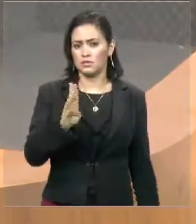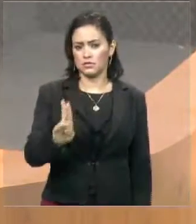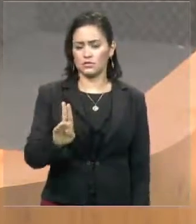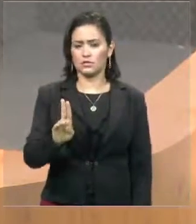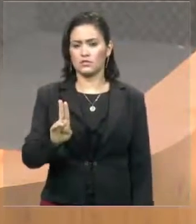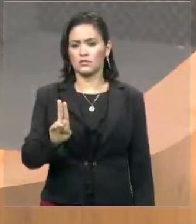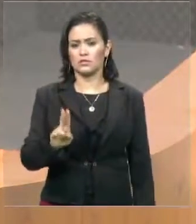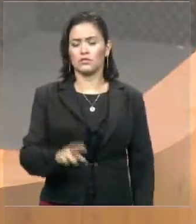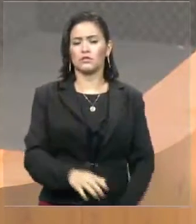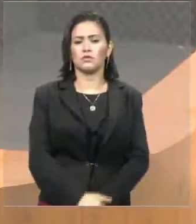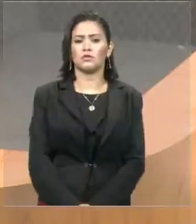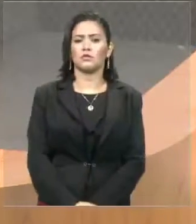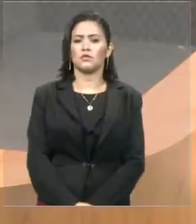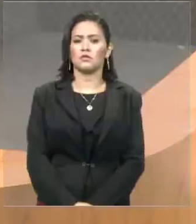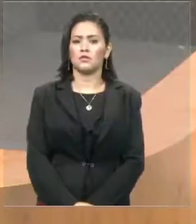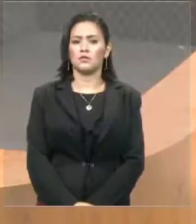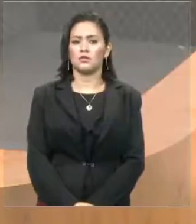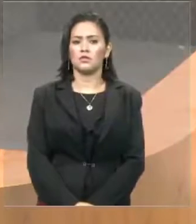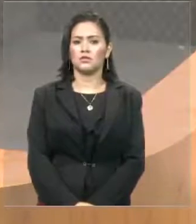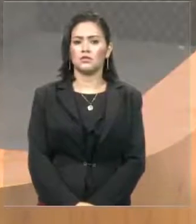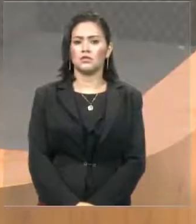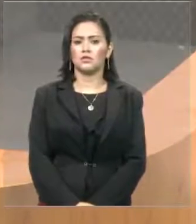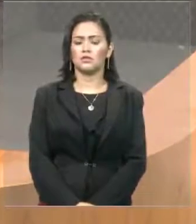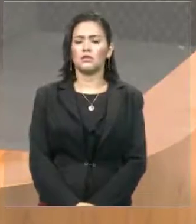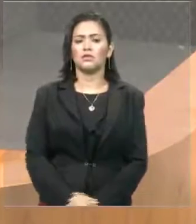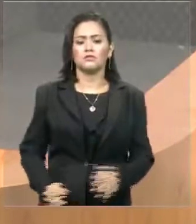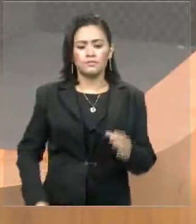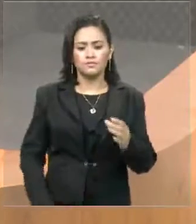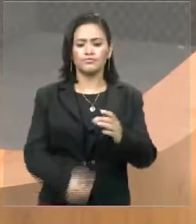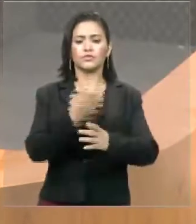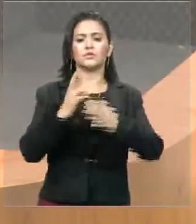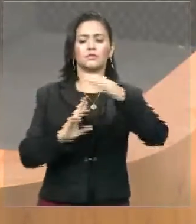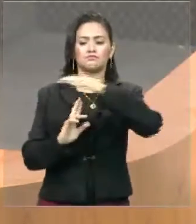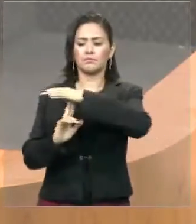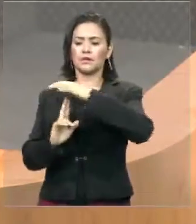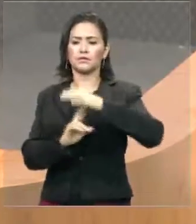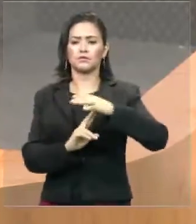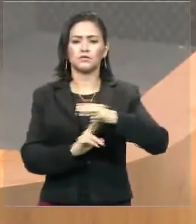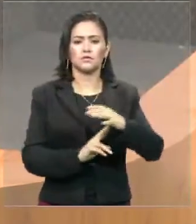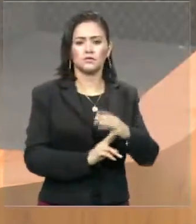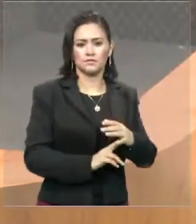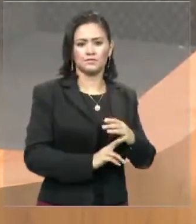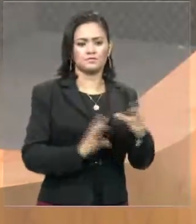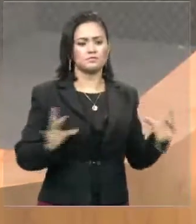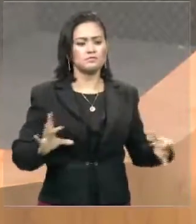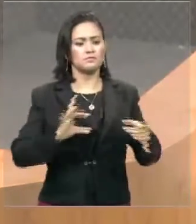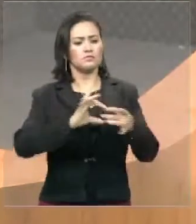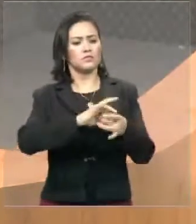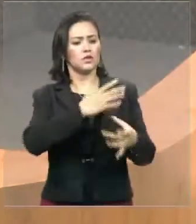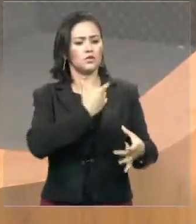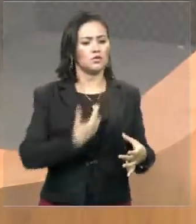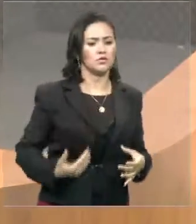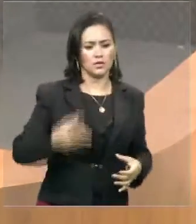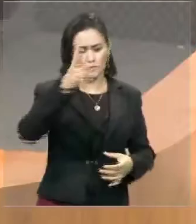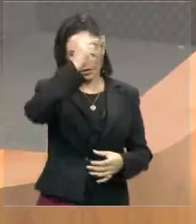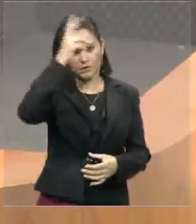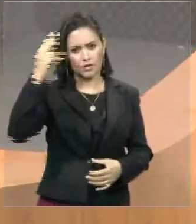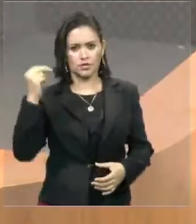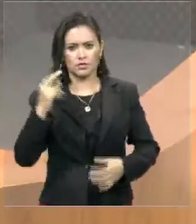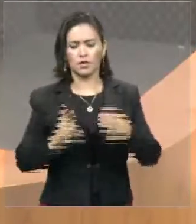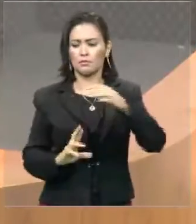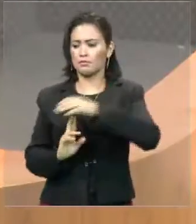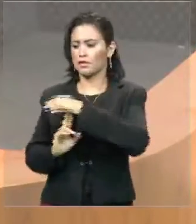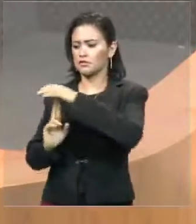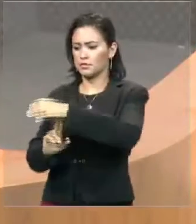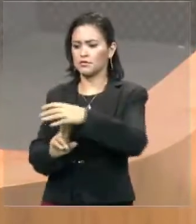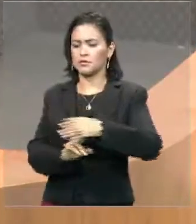Inaugurando praça, dizendo que praça de parceria entre governo e prefeitura. De quem é o